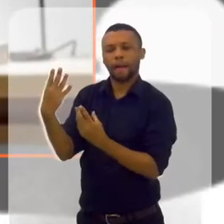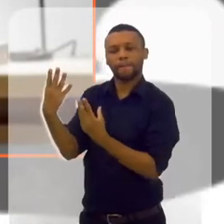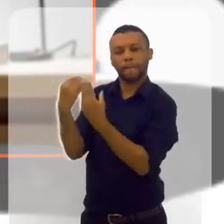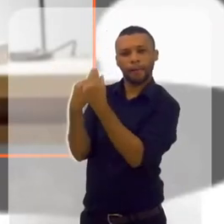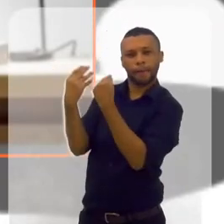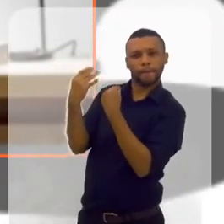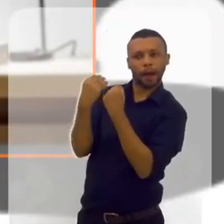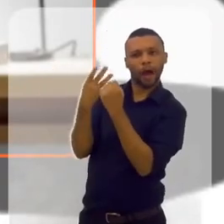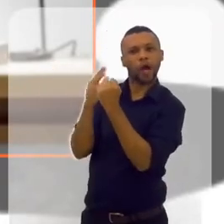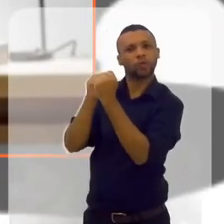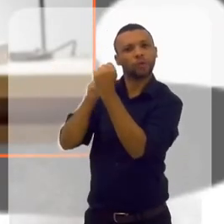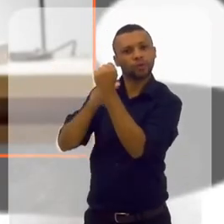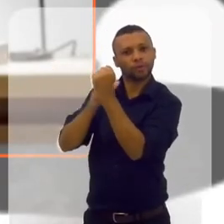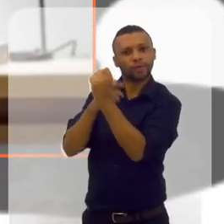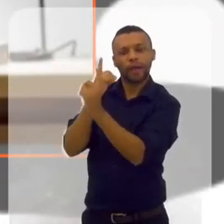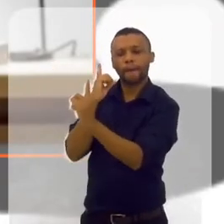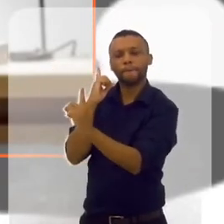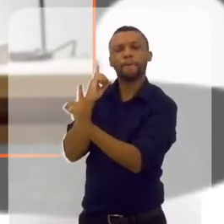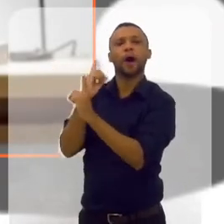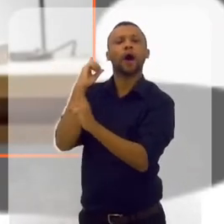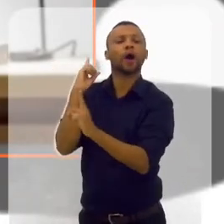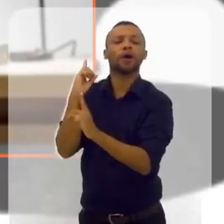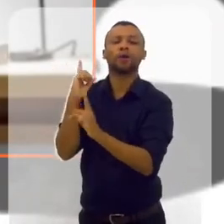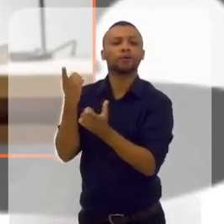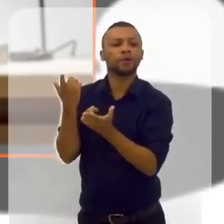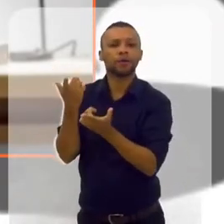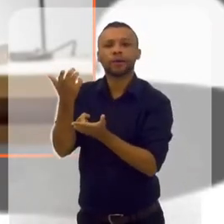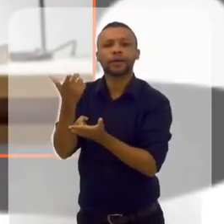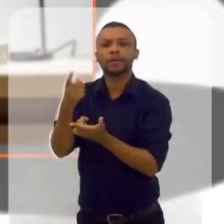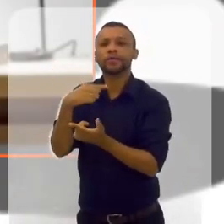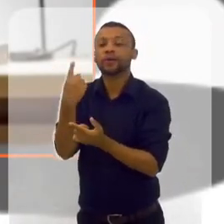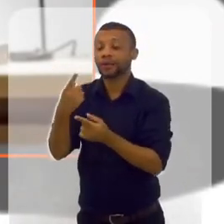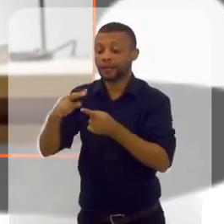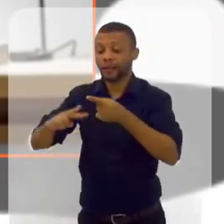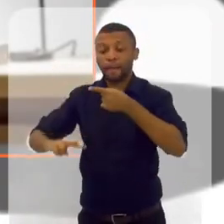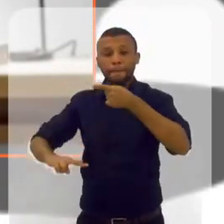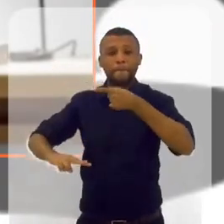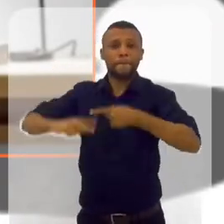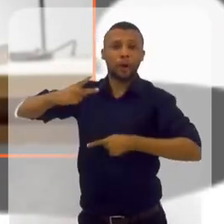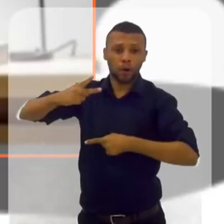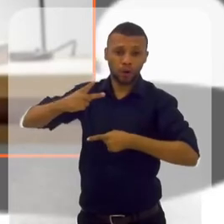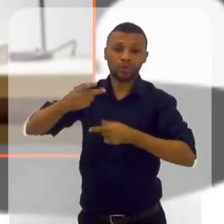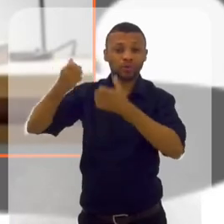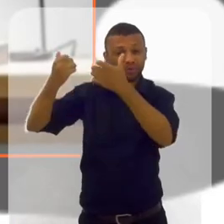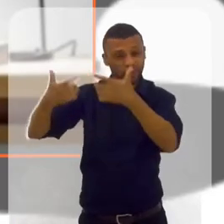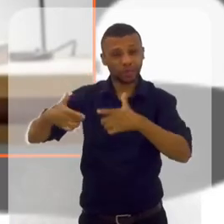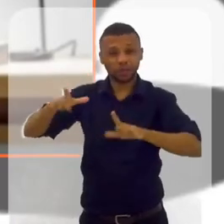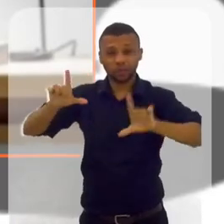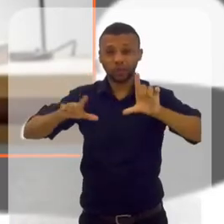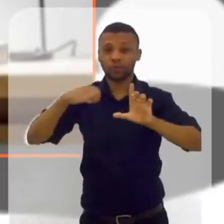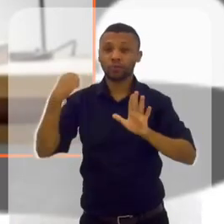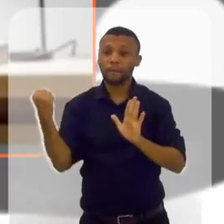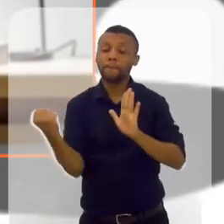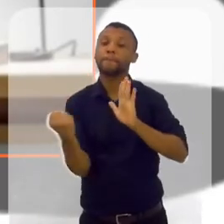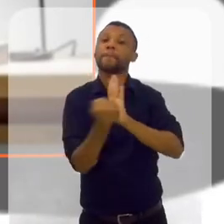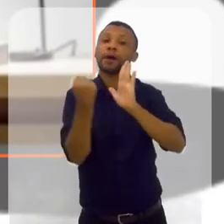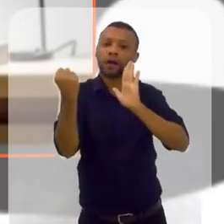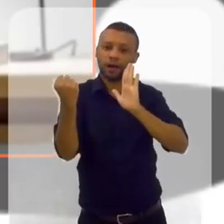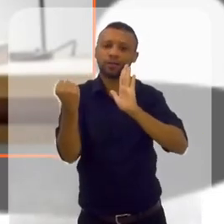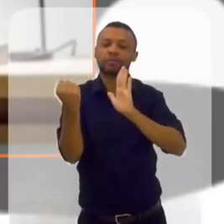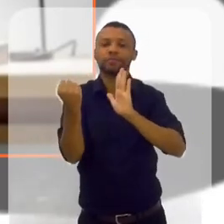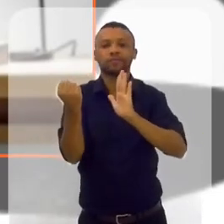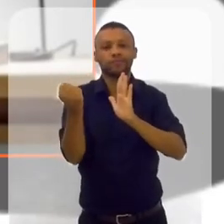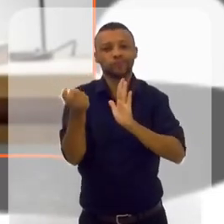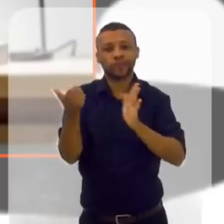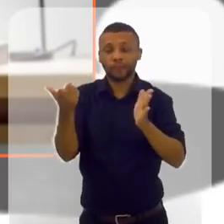mexer nos meus segredos? Você vai descobrir? Eu queria que a gente quebrasse os mitos, que esse programa fosse, assim,